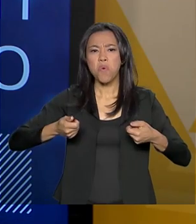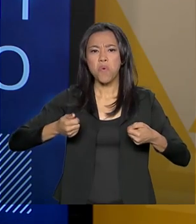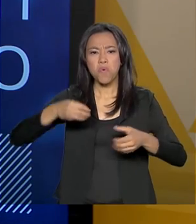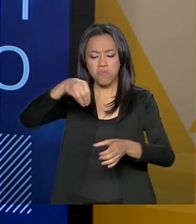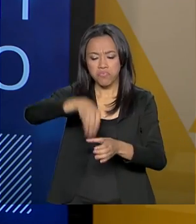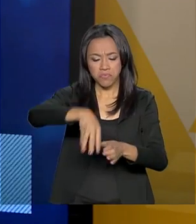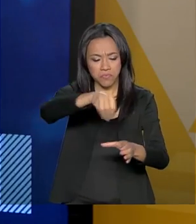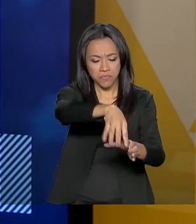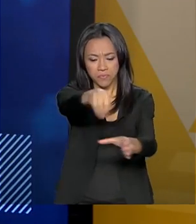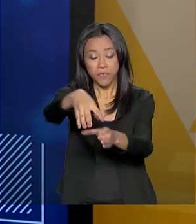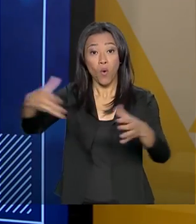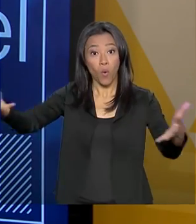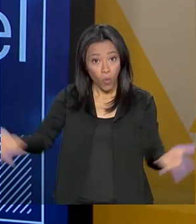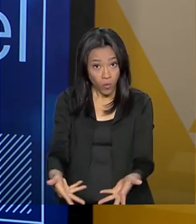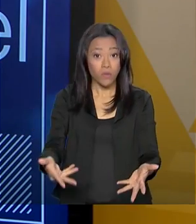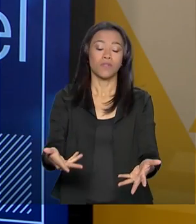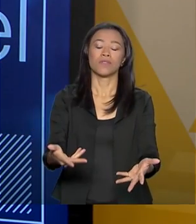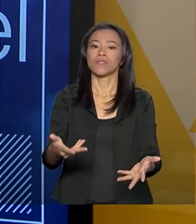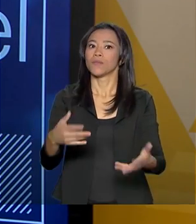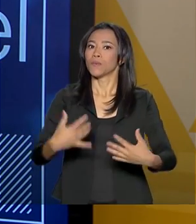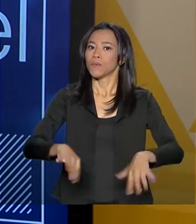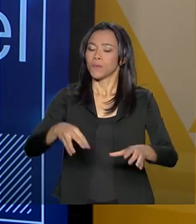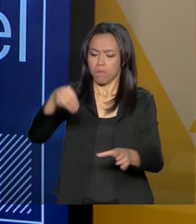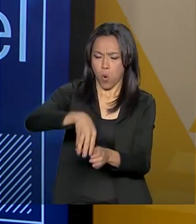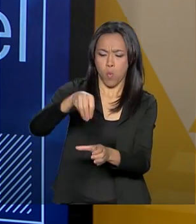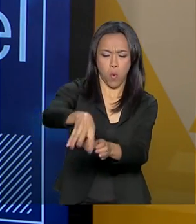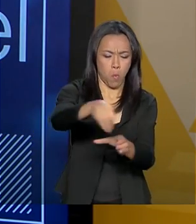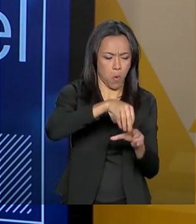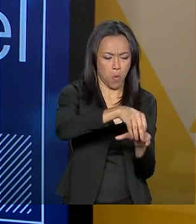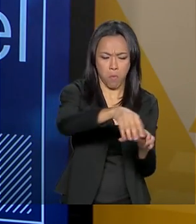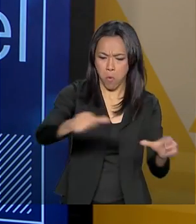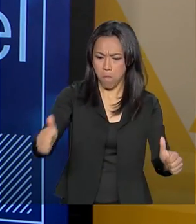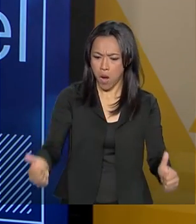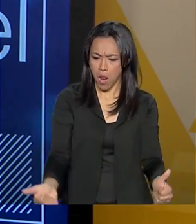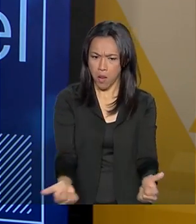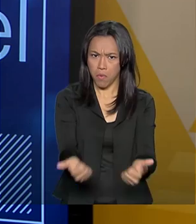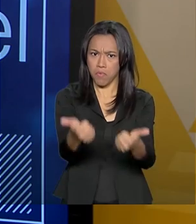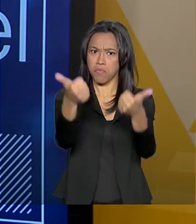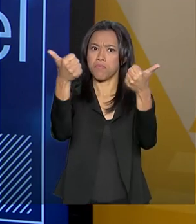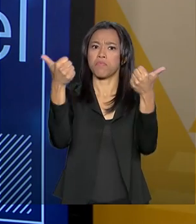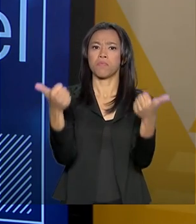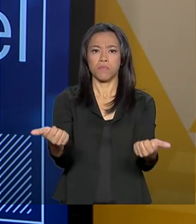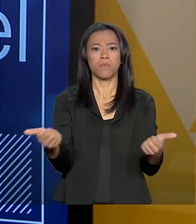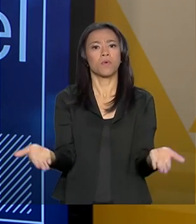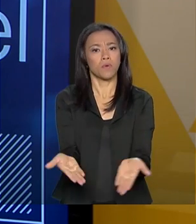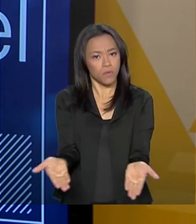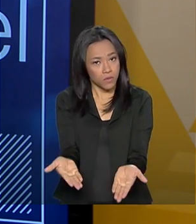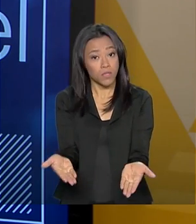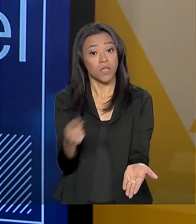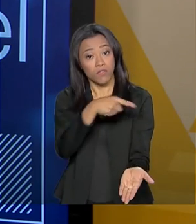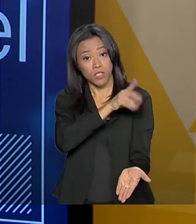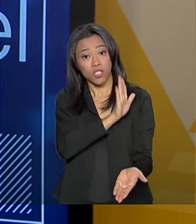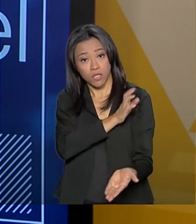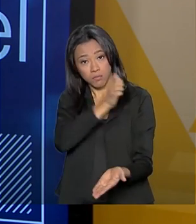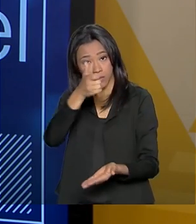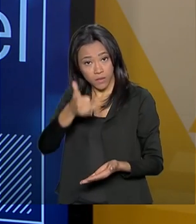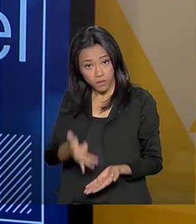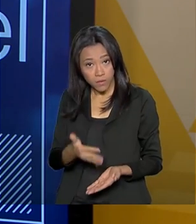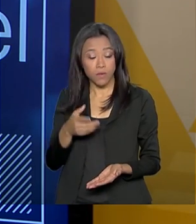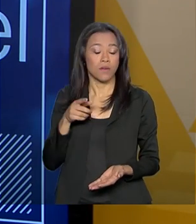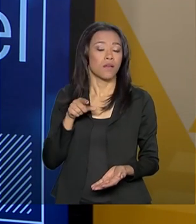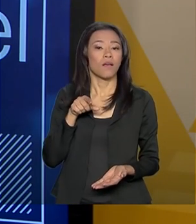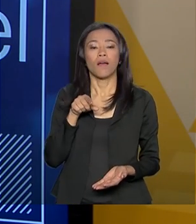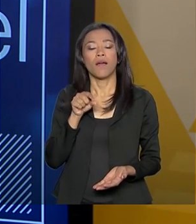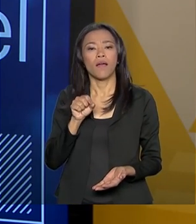em solos muito produtivos e, como você disse, que sustentam